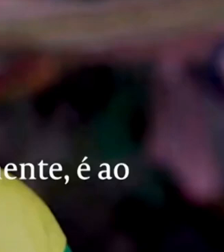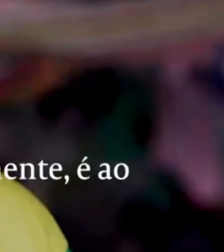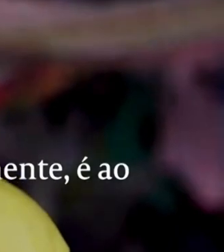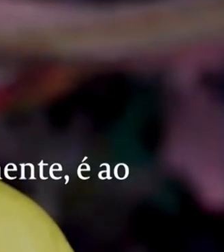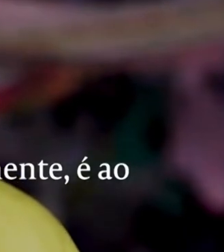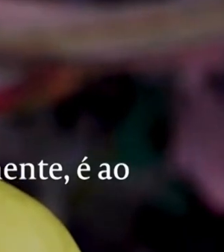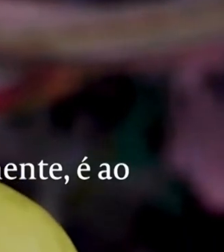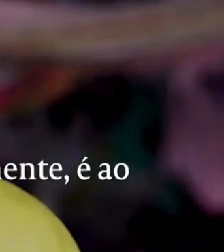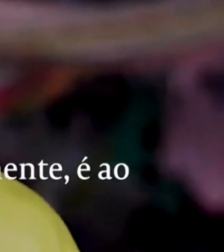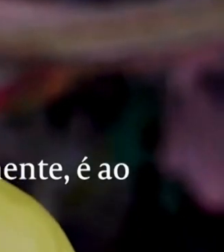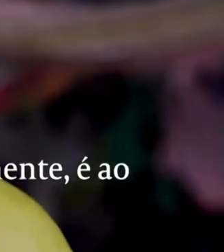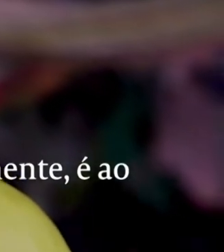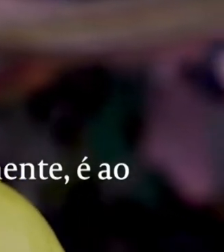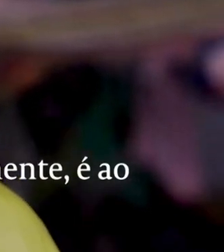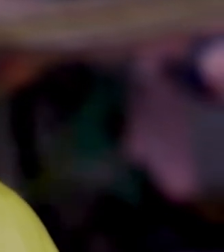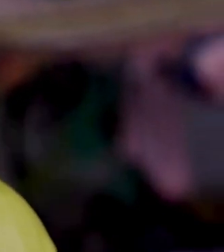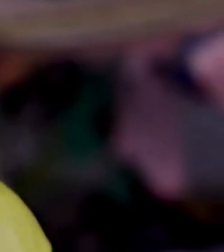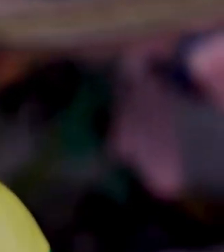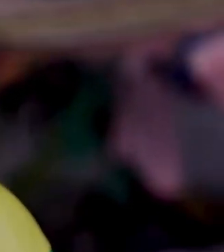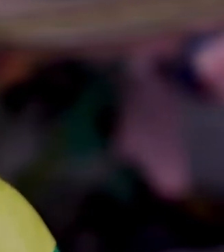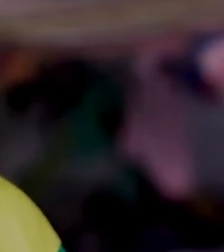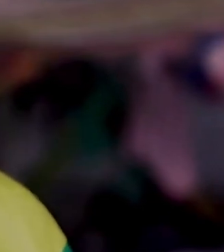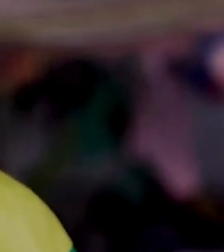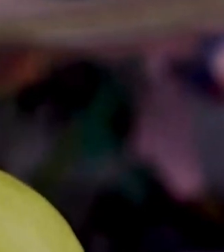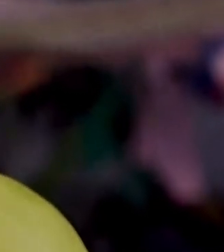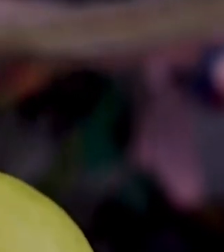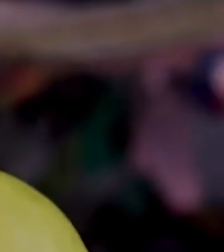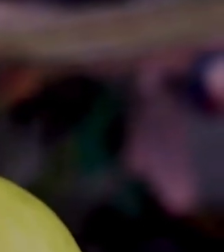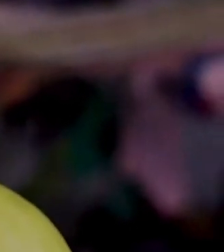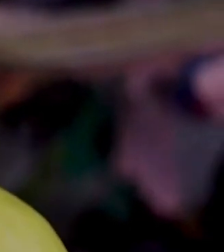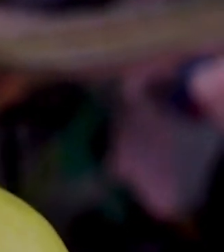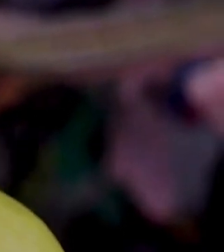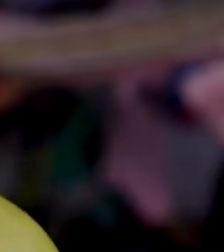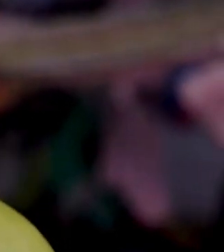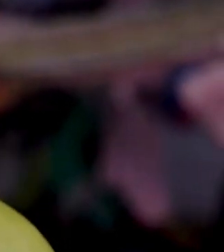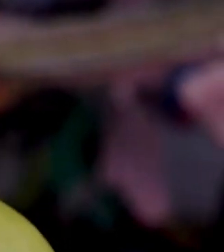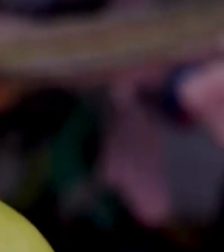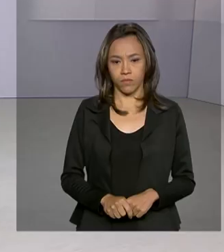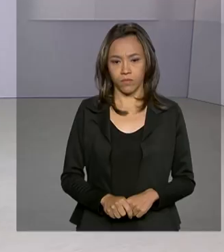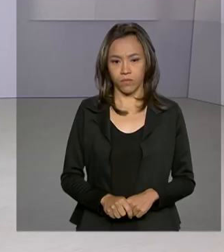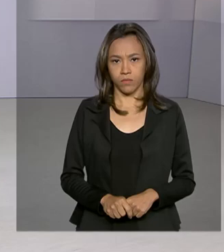governo de aqui, deste país, que não está dando a comida.